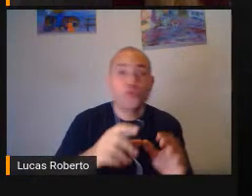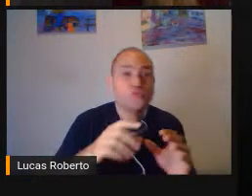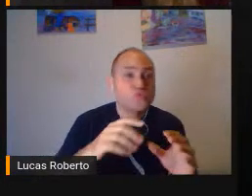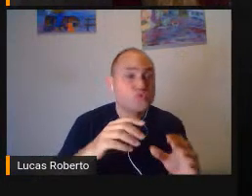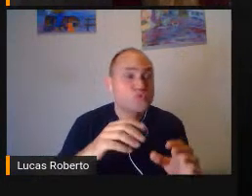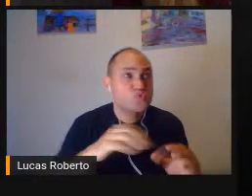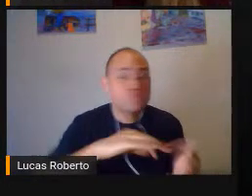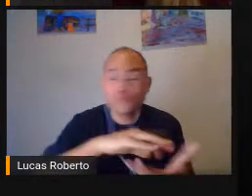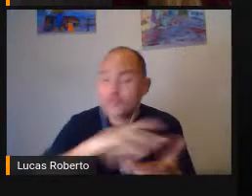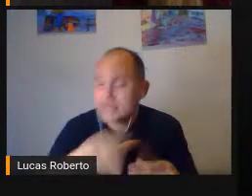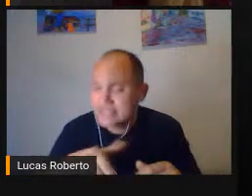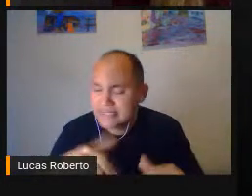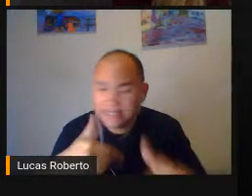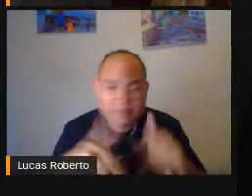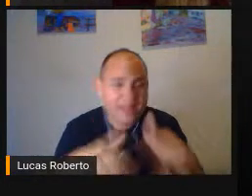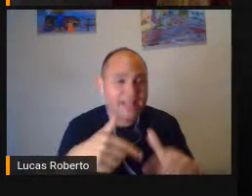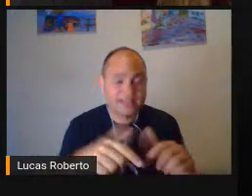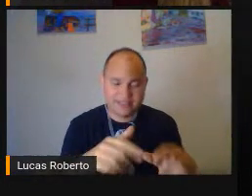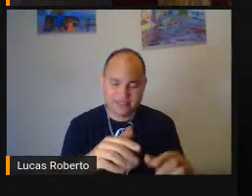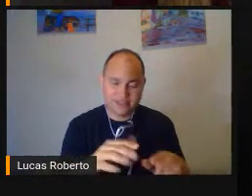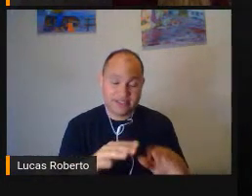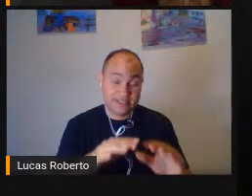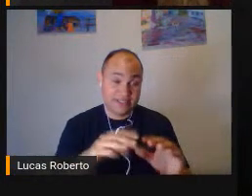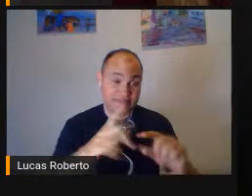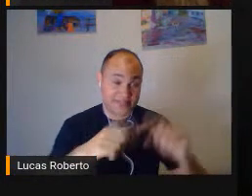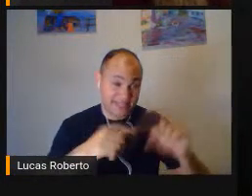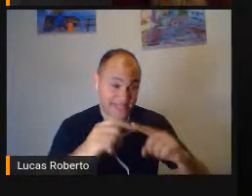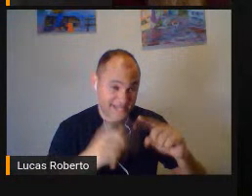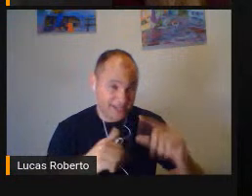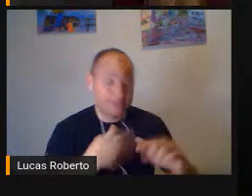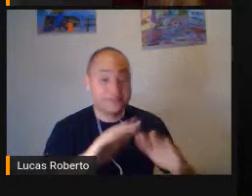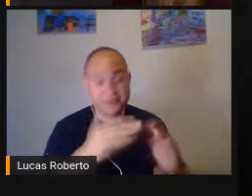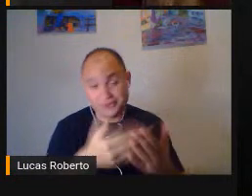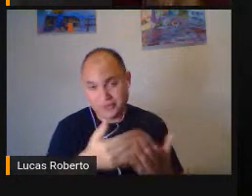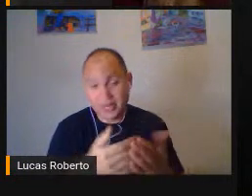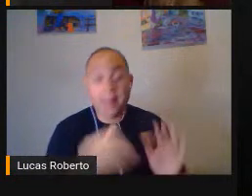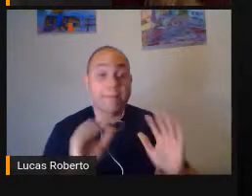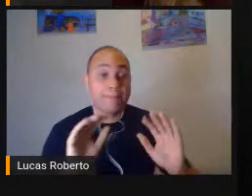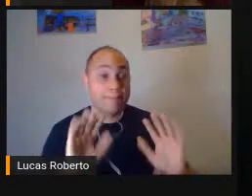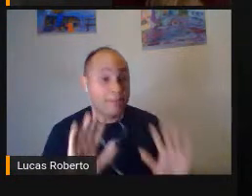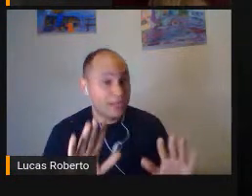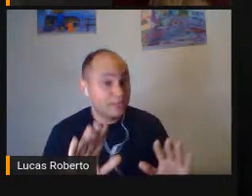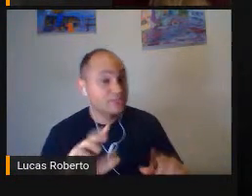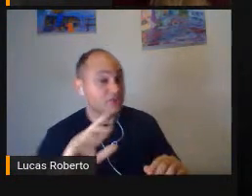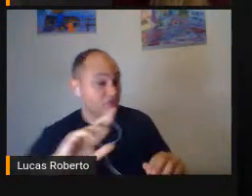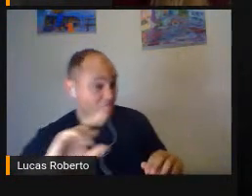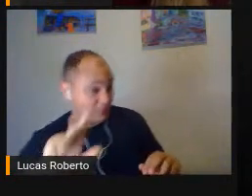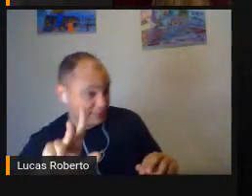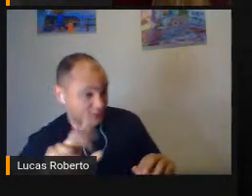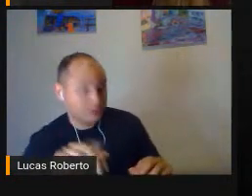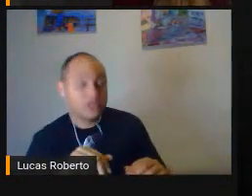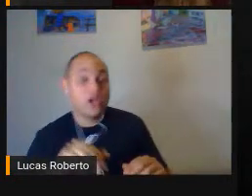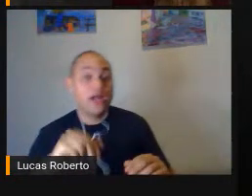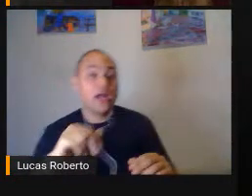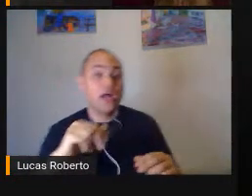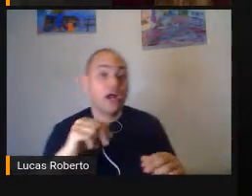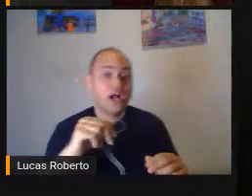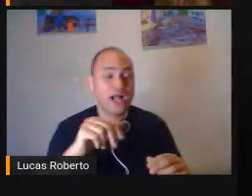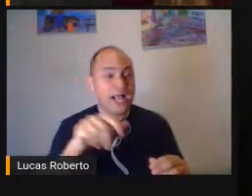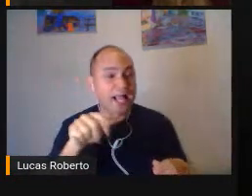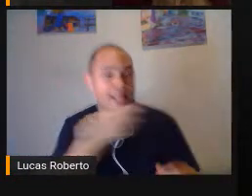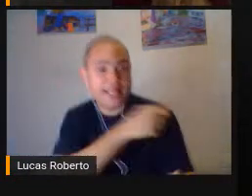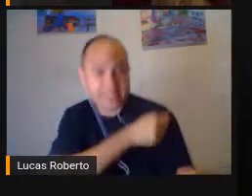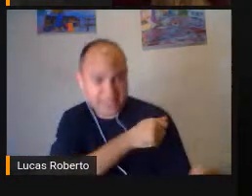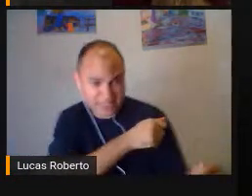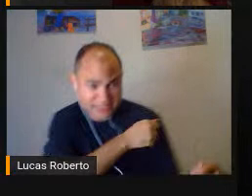deficiência visual Muitas vezes Tem uma lacuna Em relação A esse preparo Porque Muitas vezes Faltam a